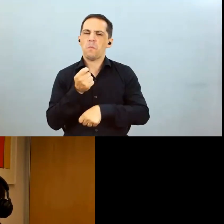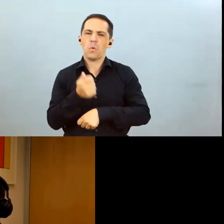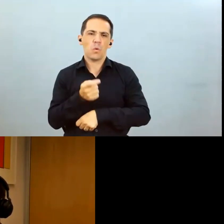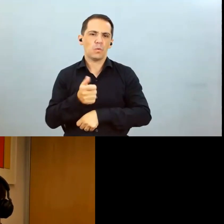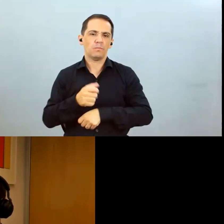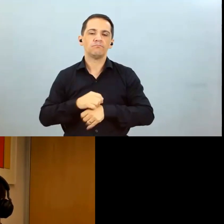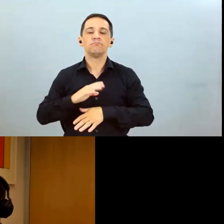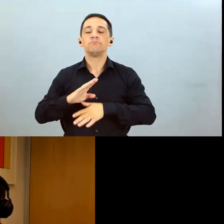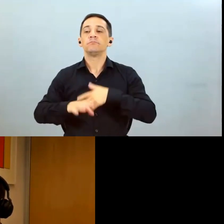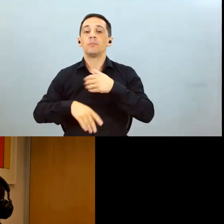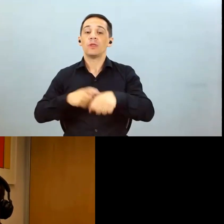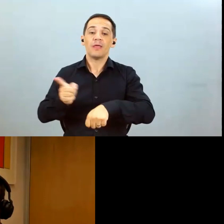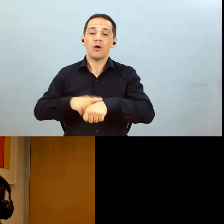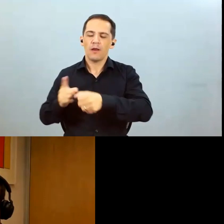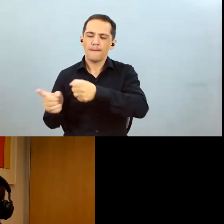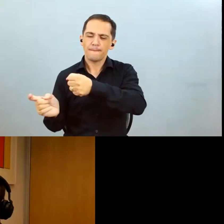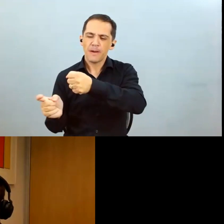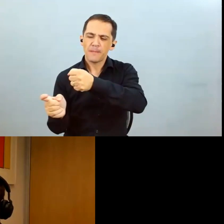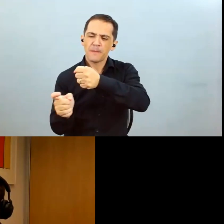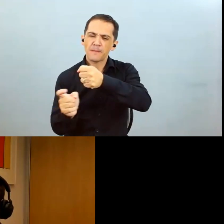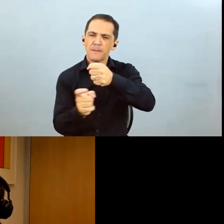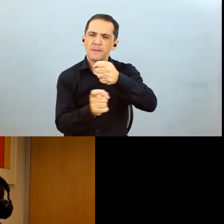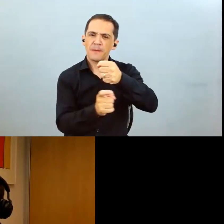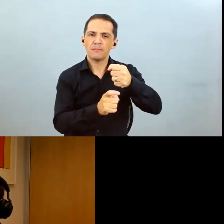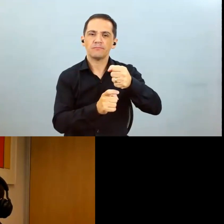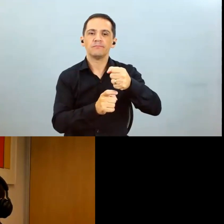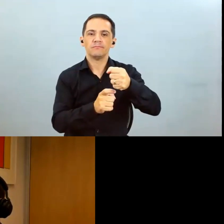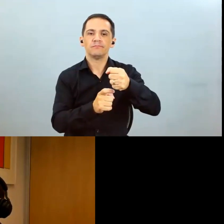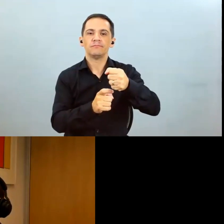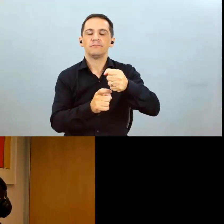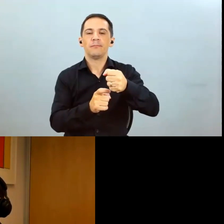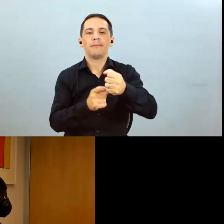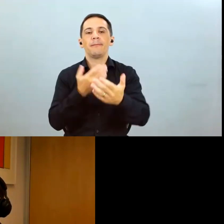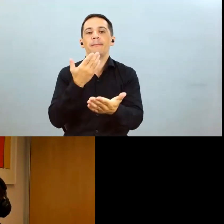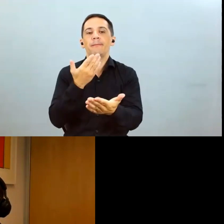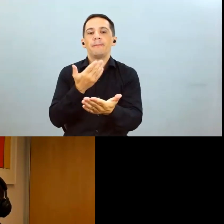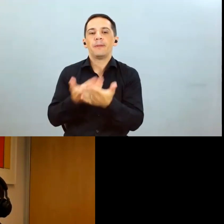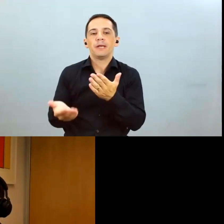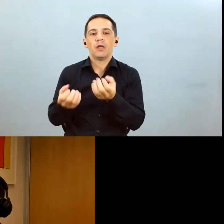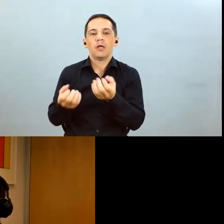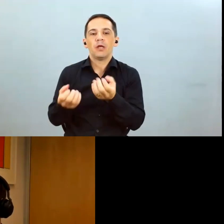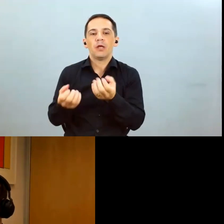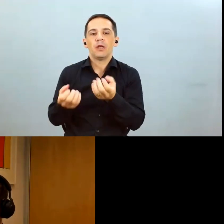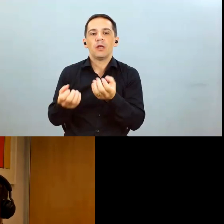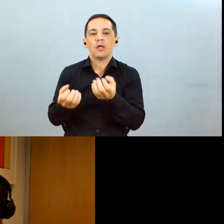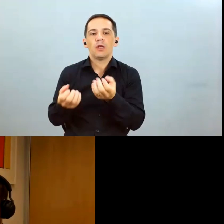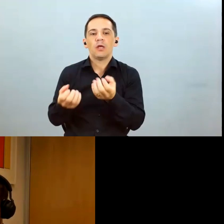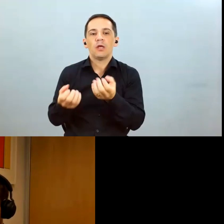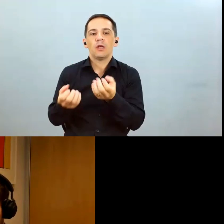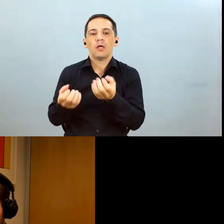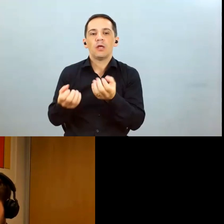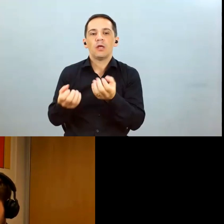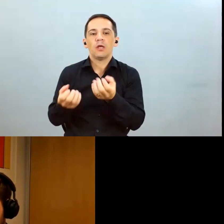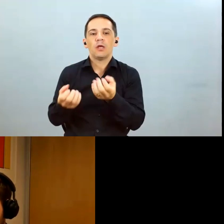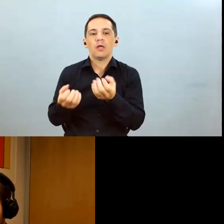no momento da colheita teve uma over oferta de produção no mercado e aí deteriorou os prêmios